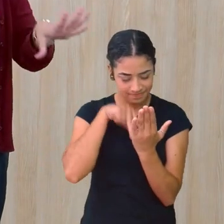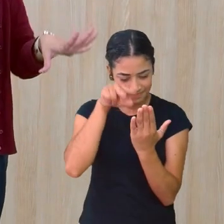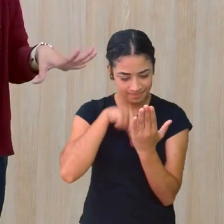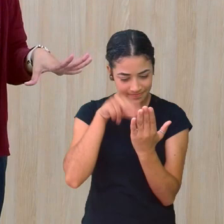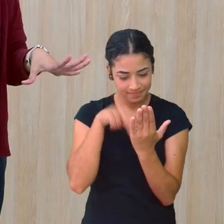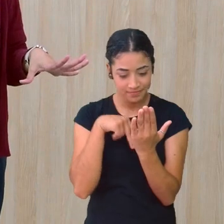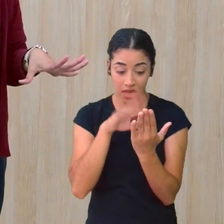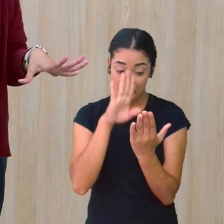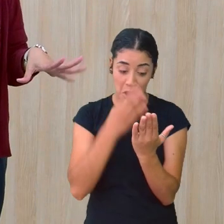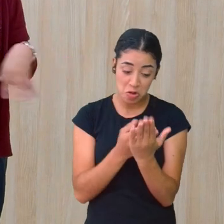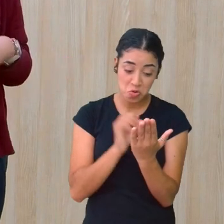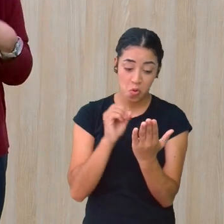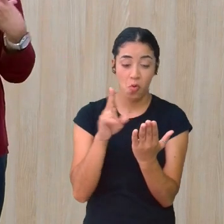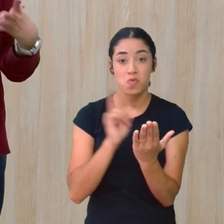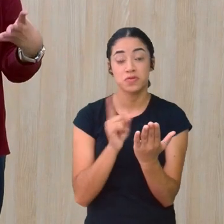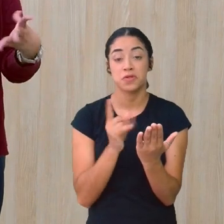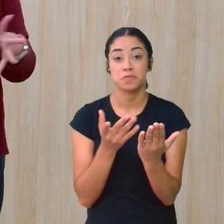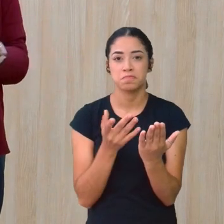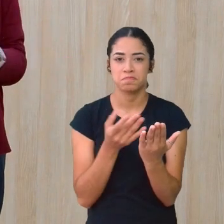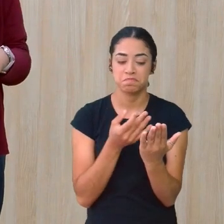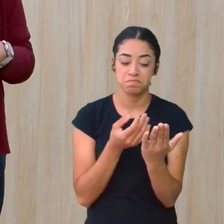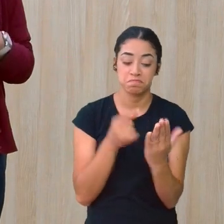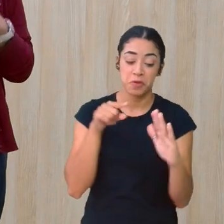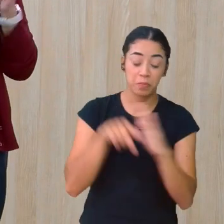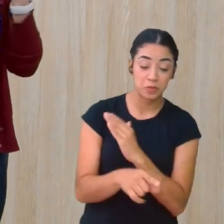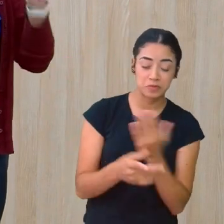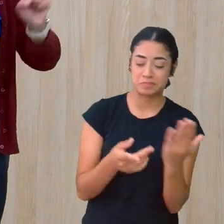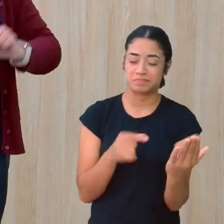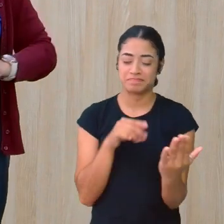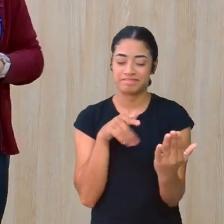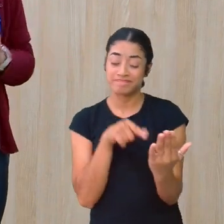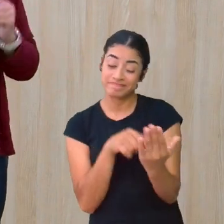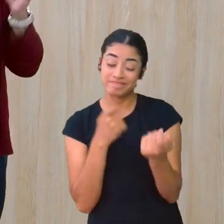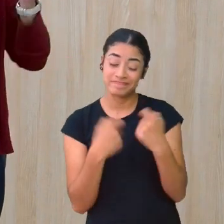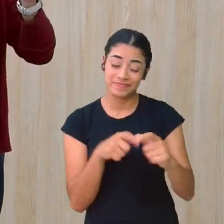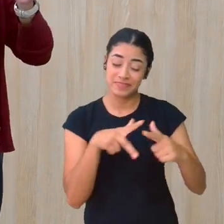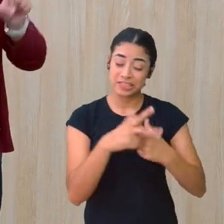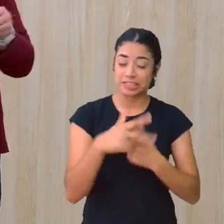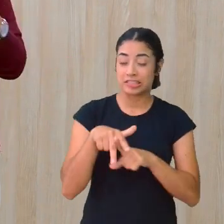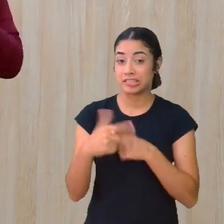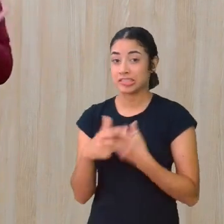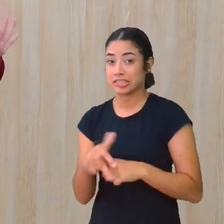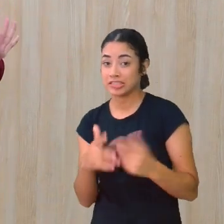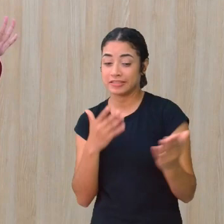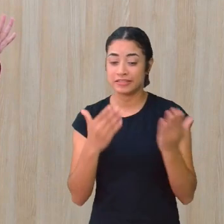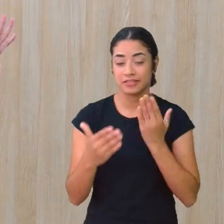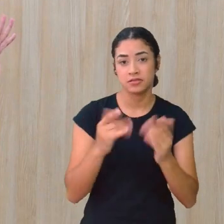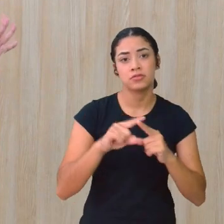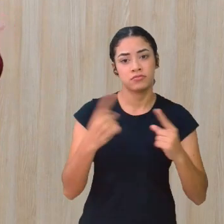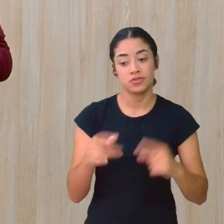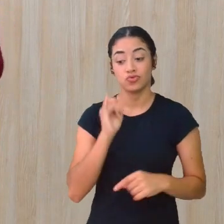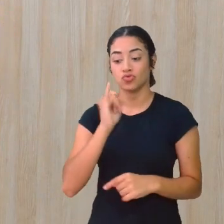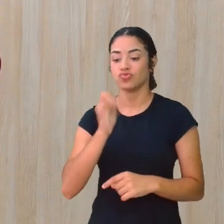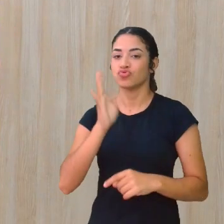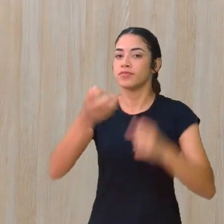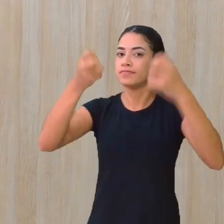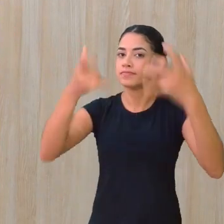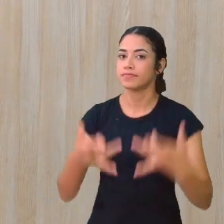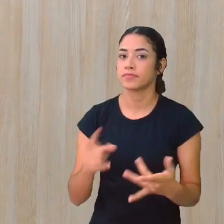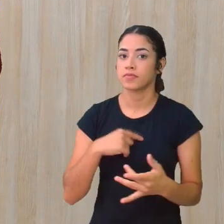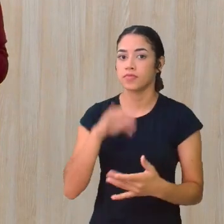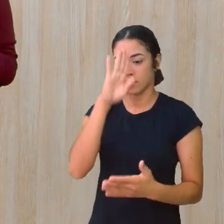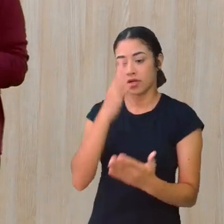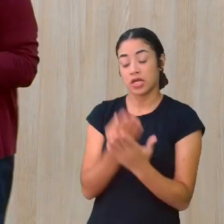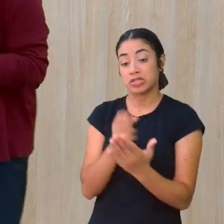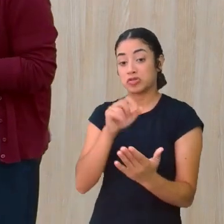Acreditar totalmente Nela Questioná-la Ou dizer Olha Precisa de um ajuste Aqui e ali Mas a história Foi contada Eu acredito Nessa minha